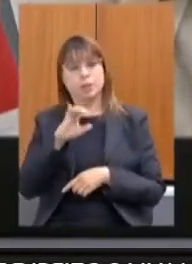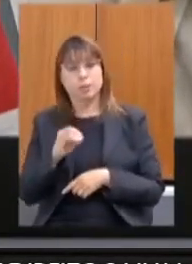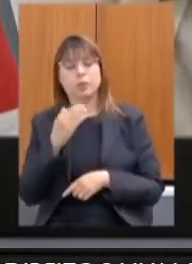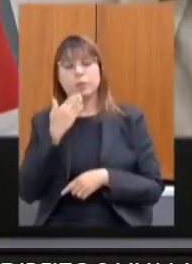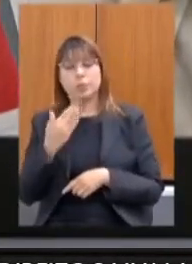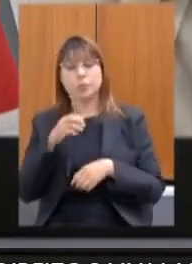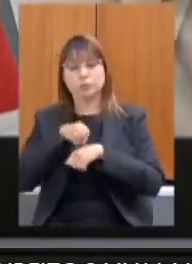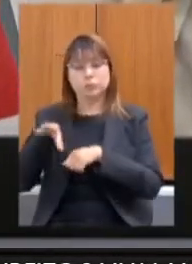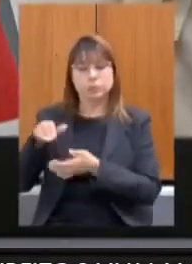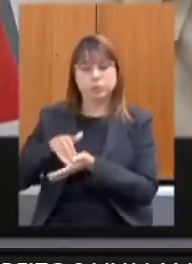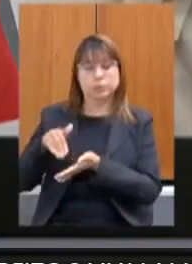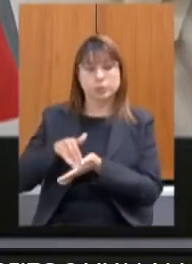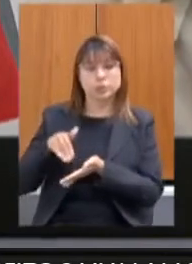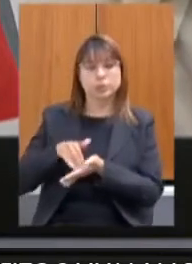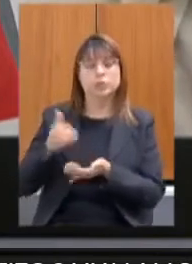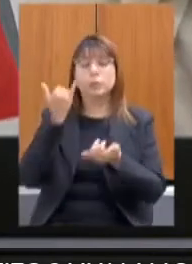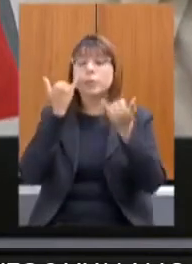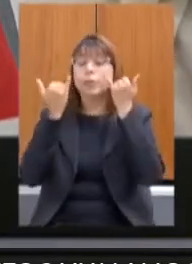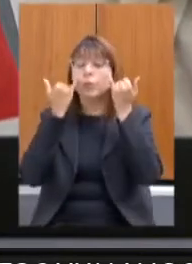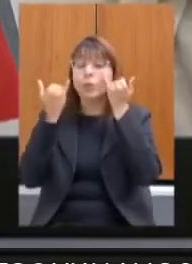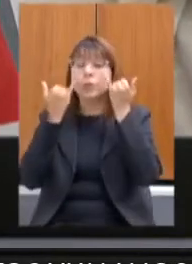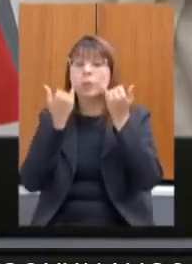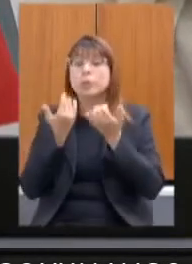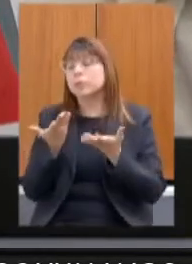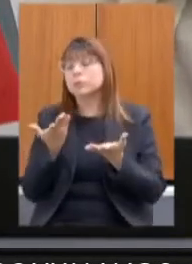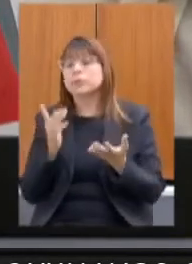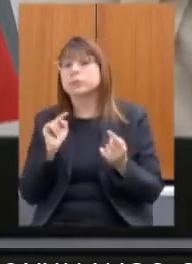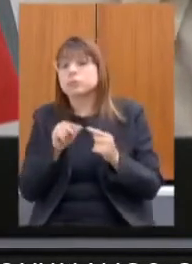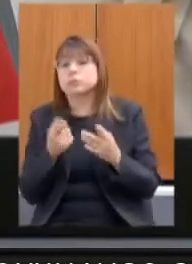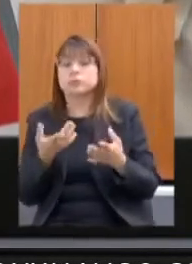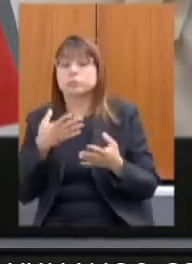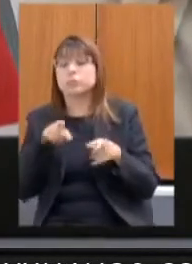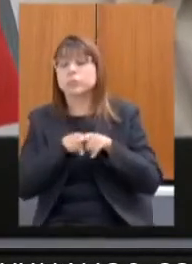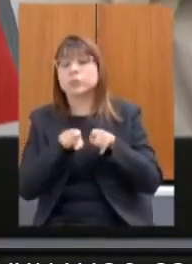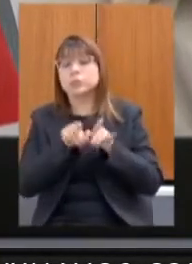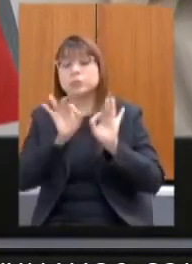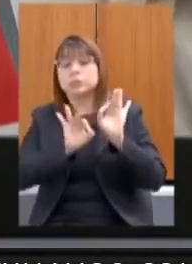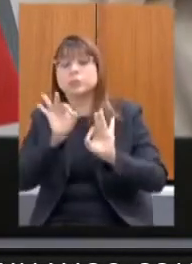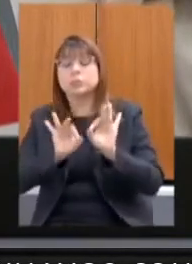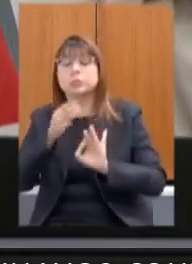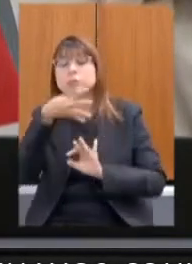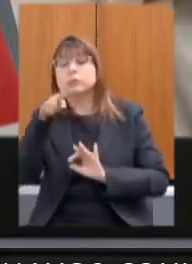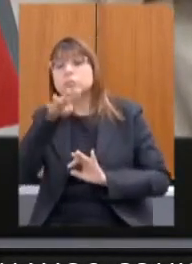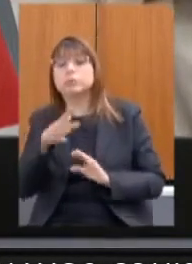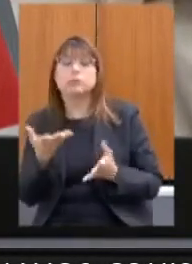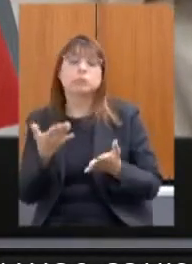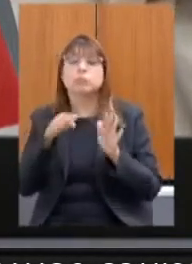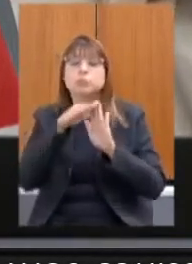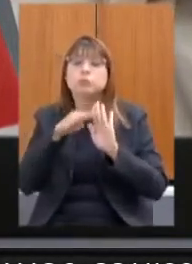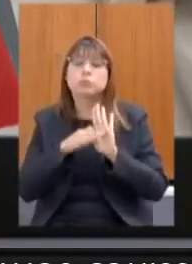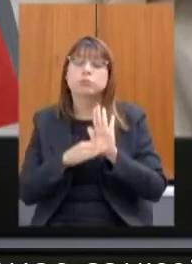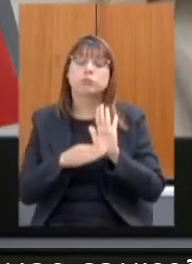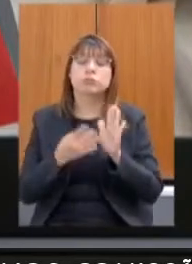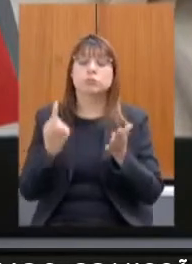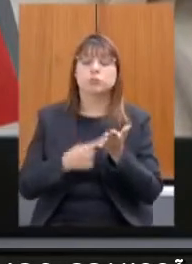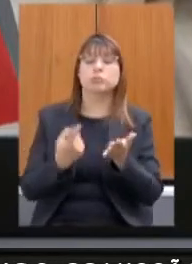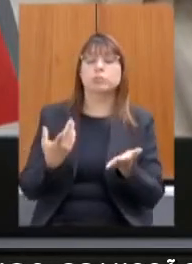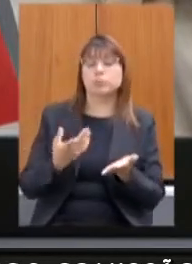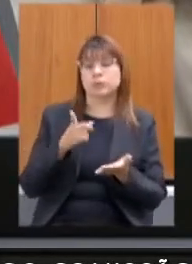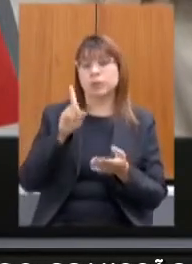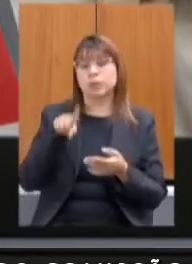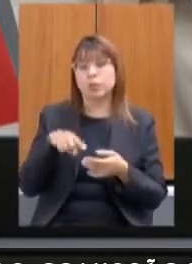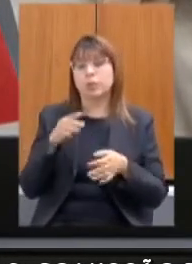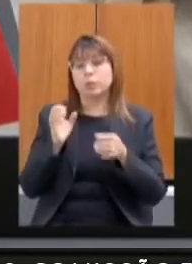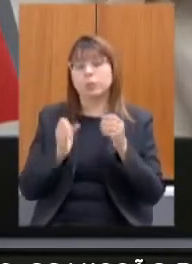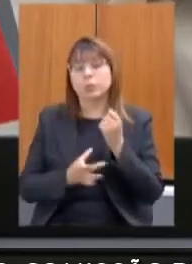encaminhada a CEDES pedido de informações sobre qual a perspectiva e o cronograma para a implantação do PIS aprovado pela Conferência Estadual para a Proteção